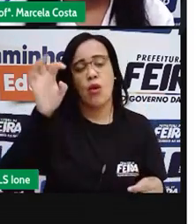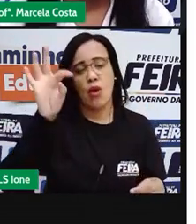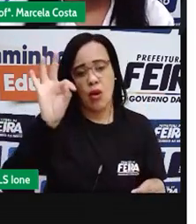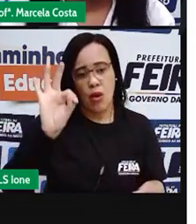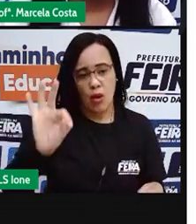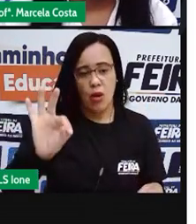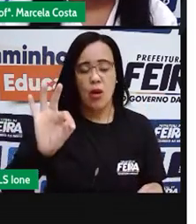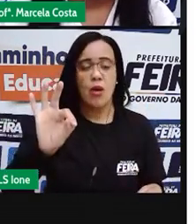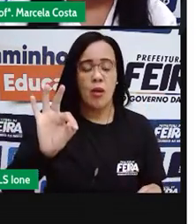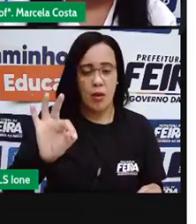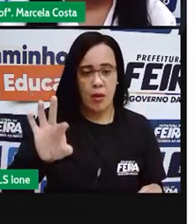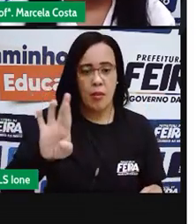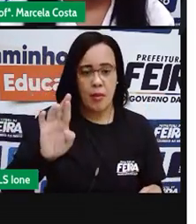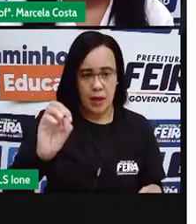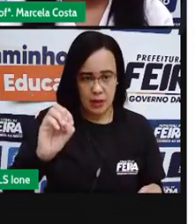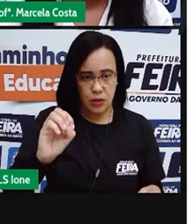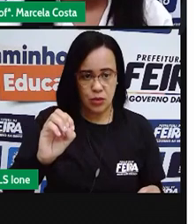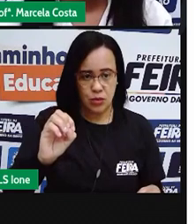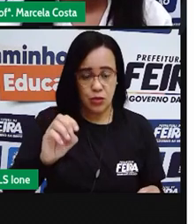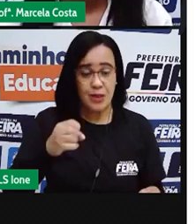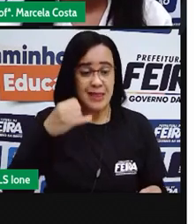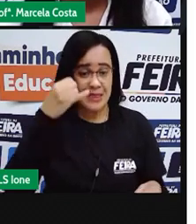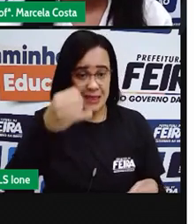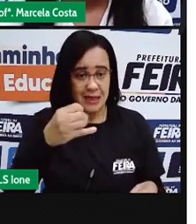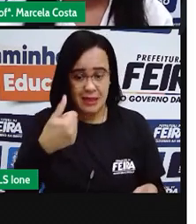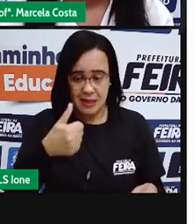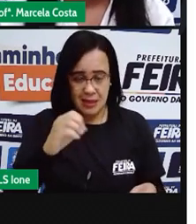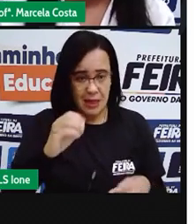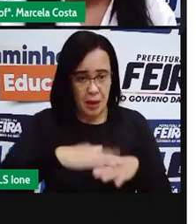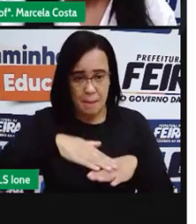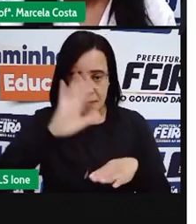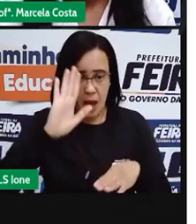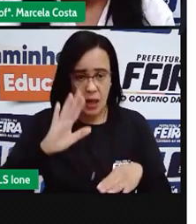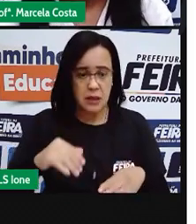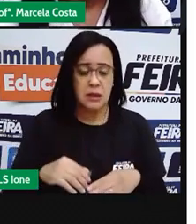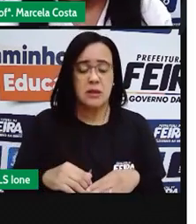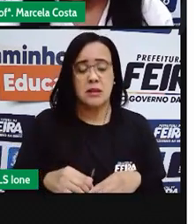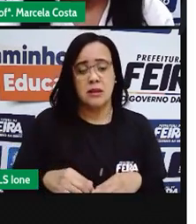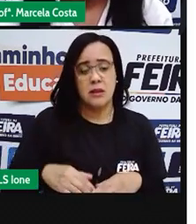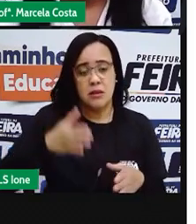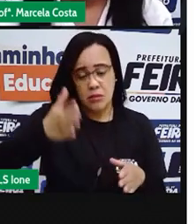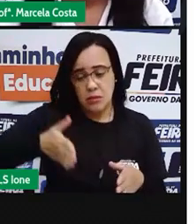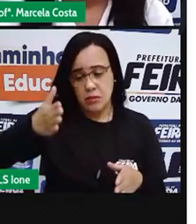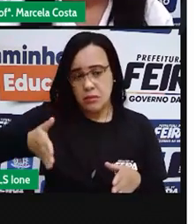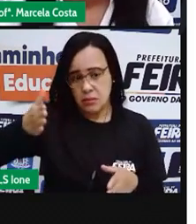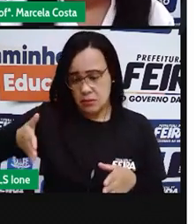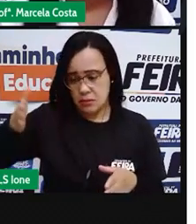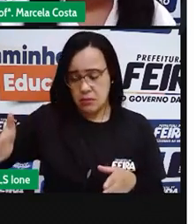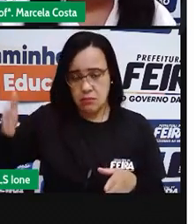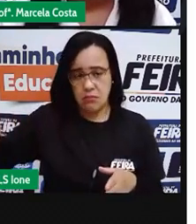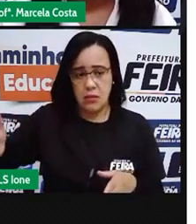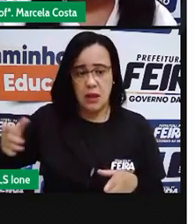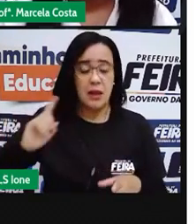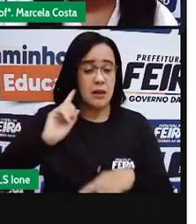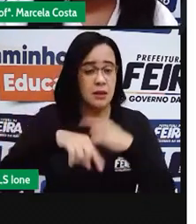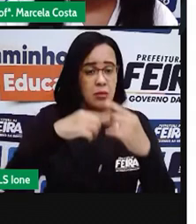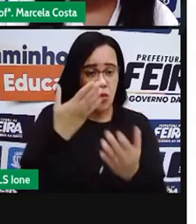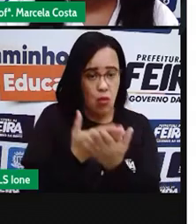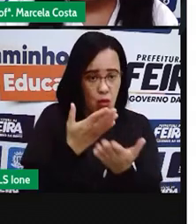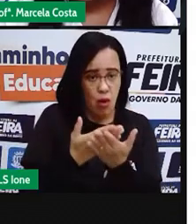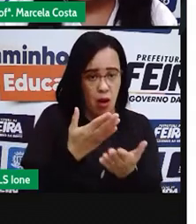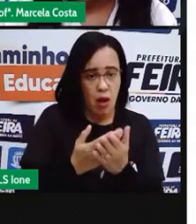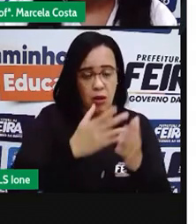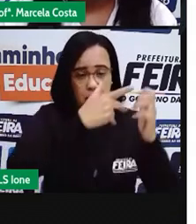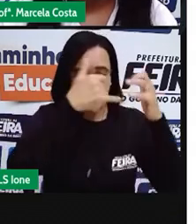você já pode contar um metro e 10 centímetros. Em uma outra aula, a gente pode abordar um pouco mais